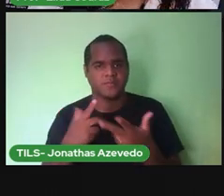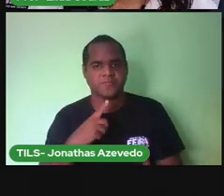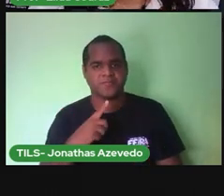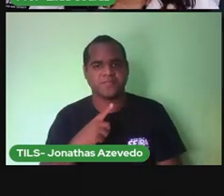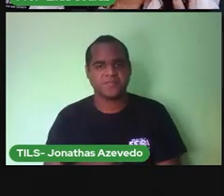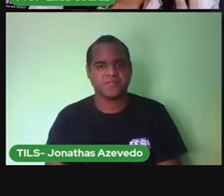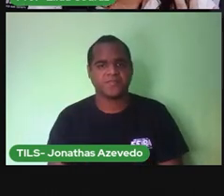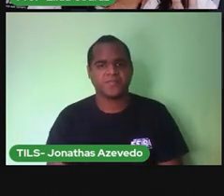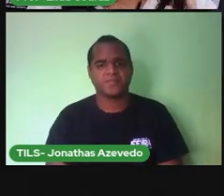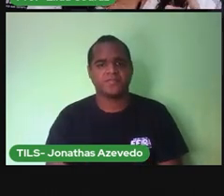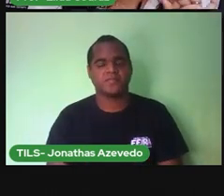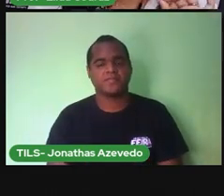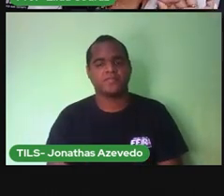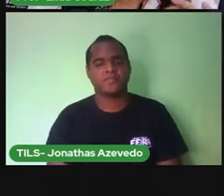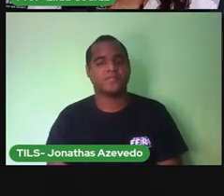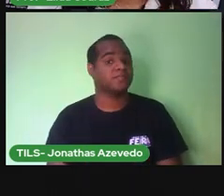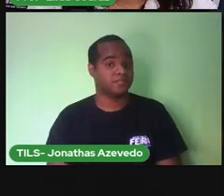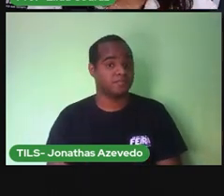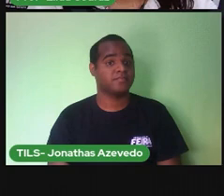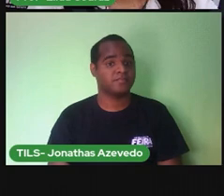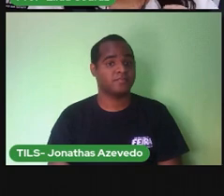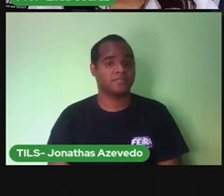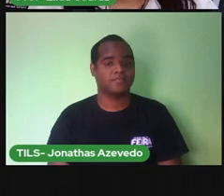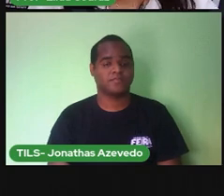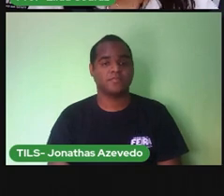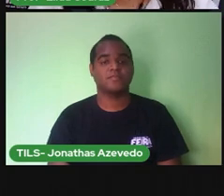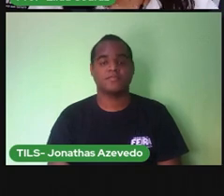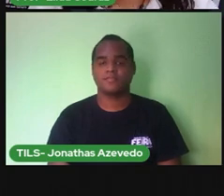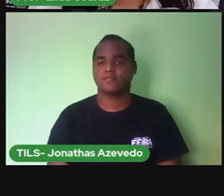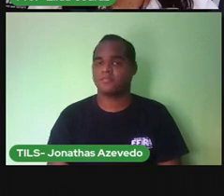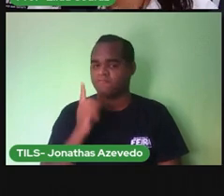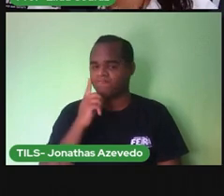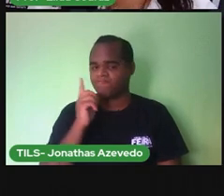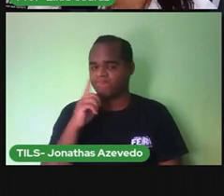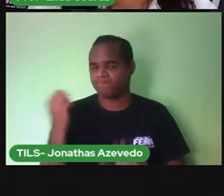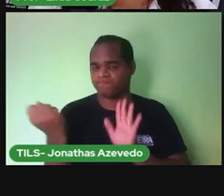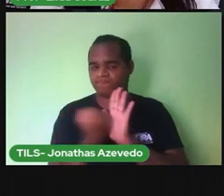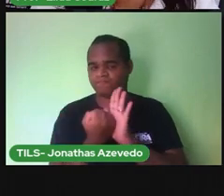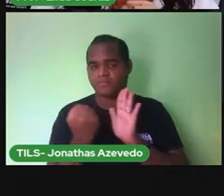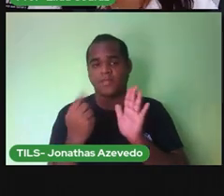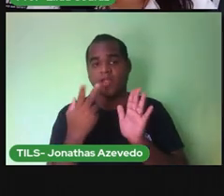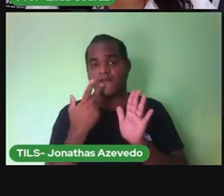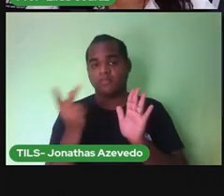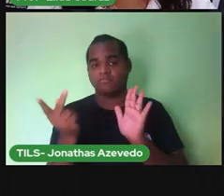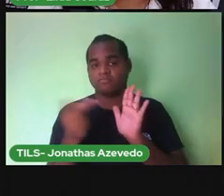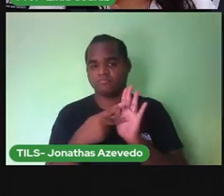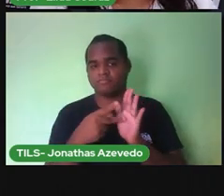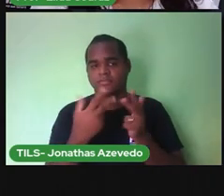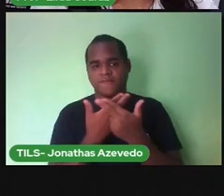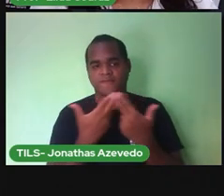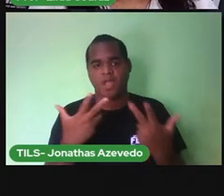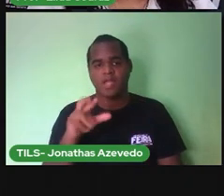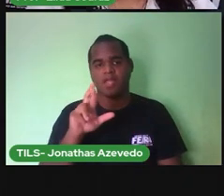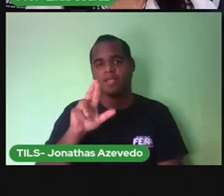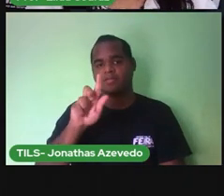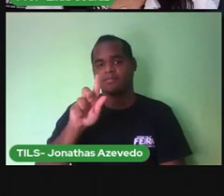Esse é o documento de registro geral, que a gente chama de RG.